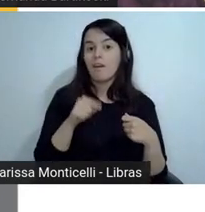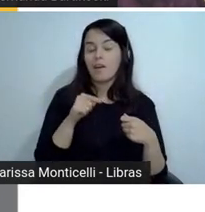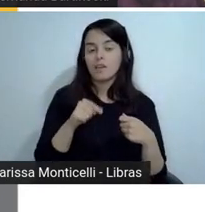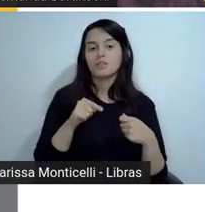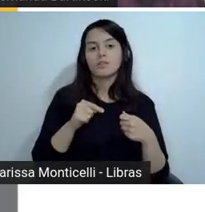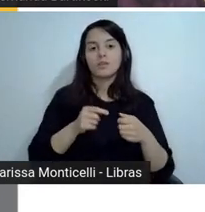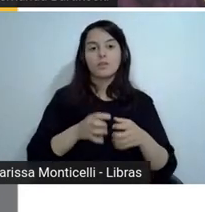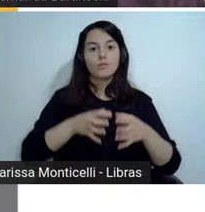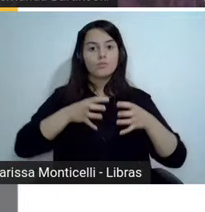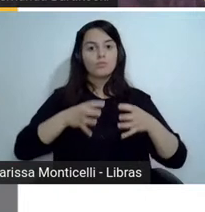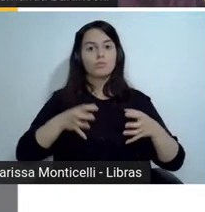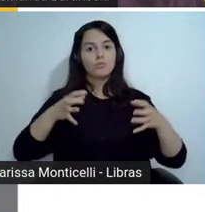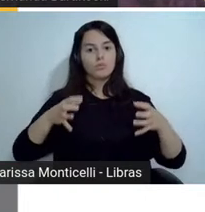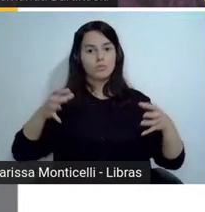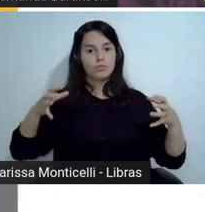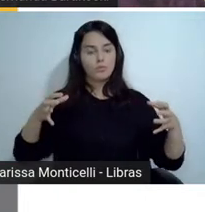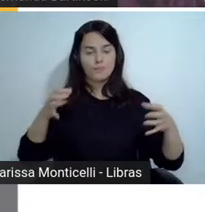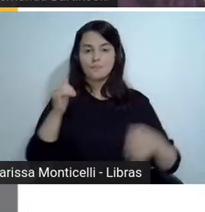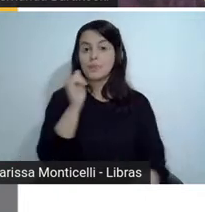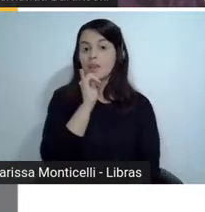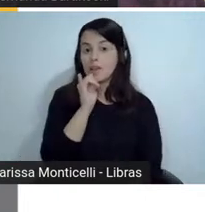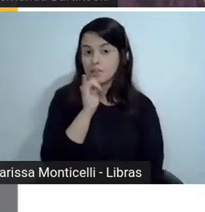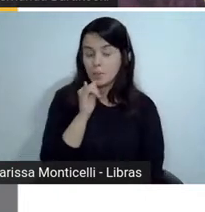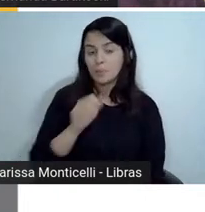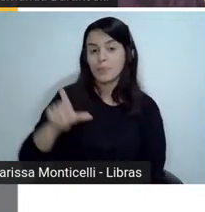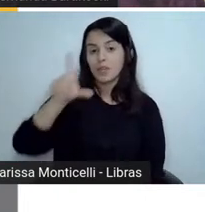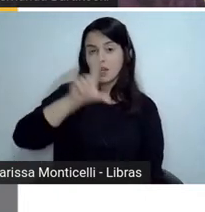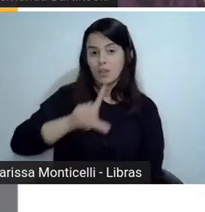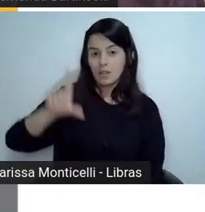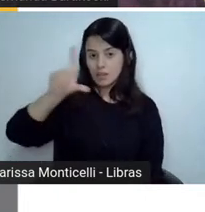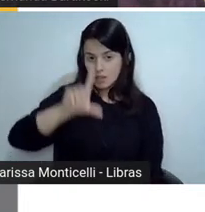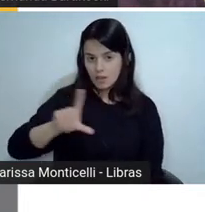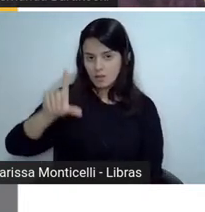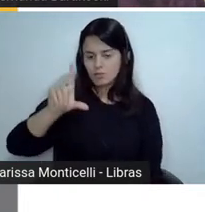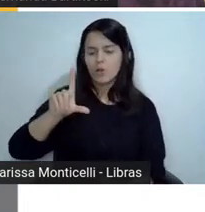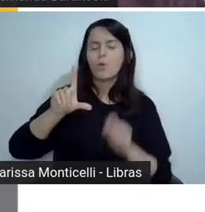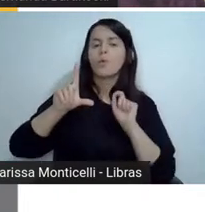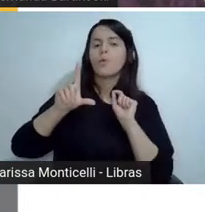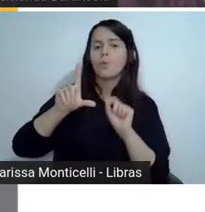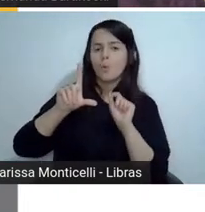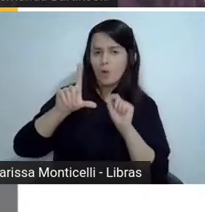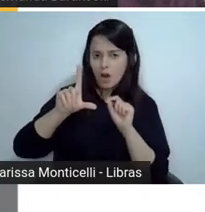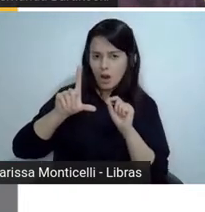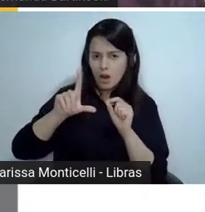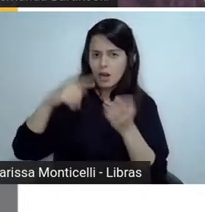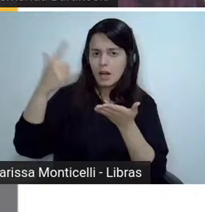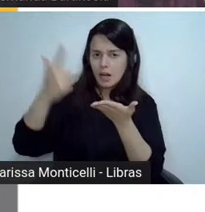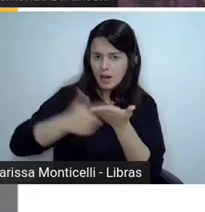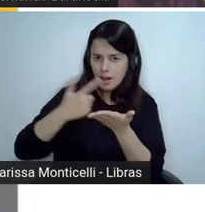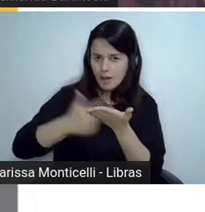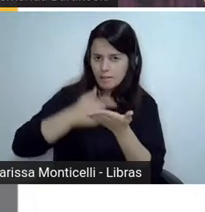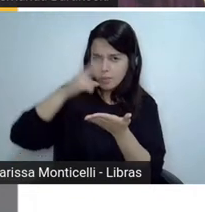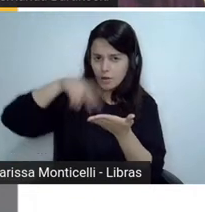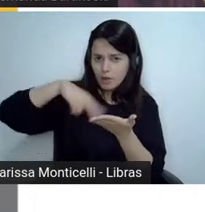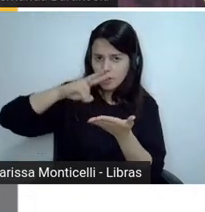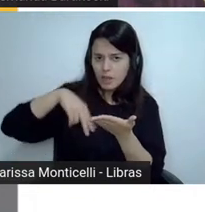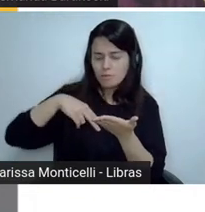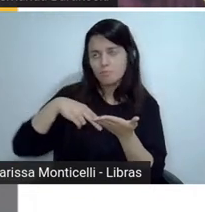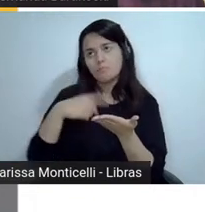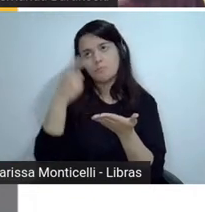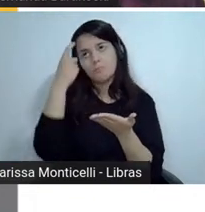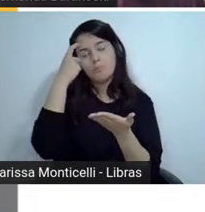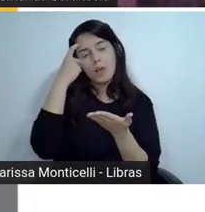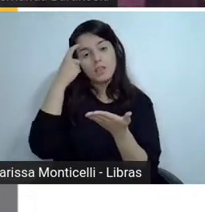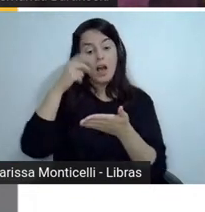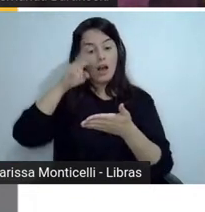vezes a gente toma a leitura literária como a leitura do livro físico num momento de deleite que é importante